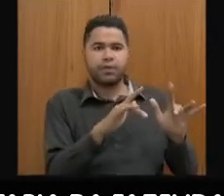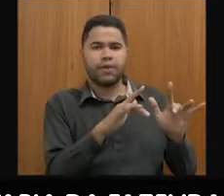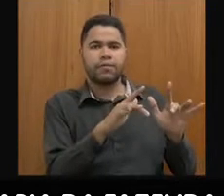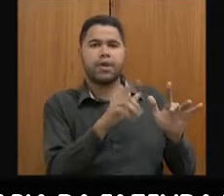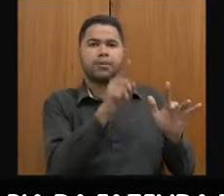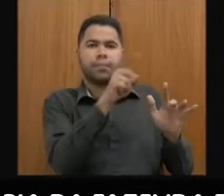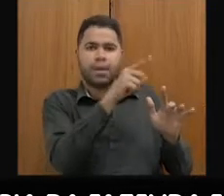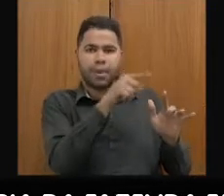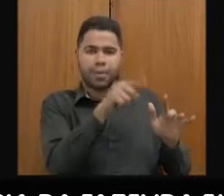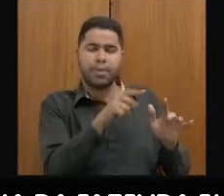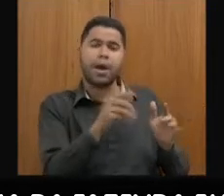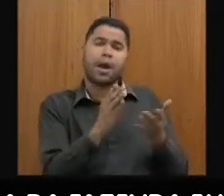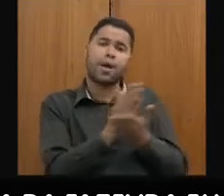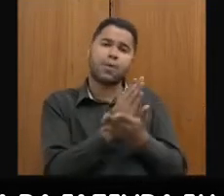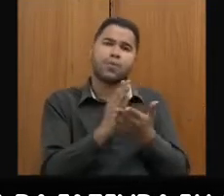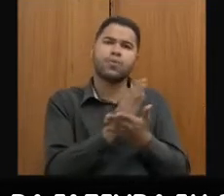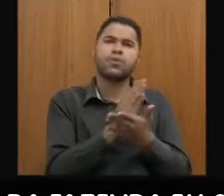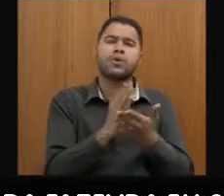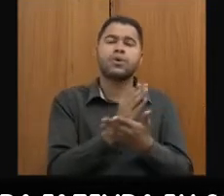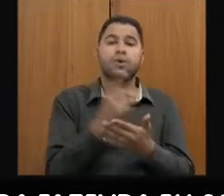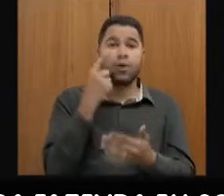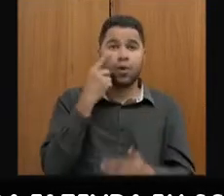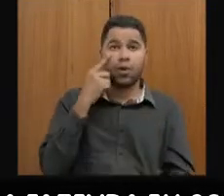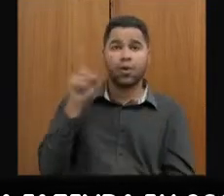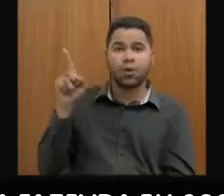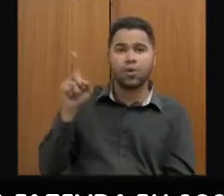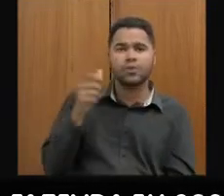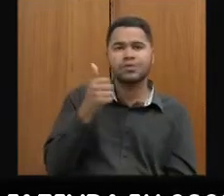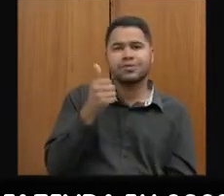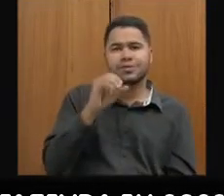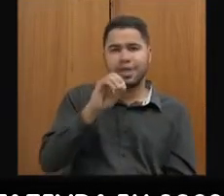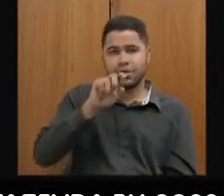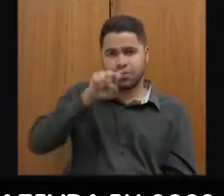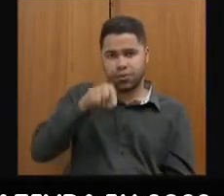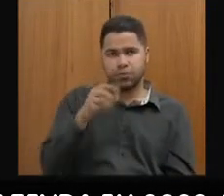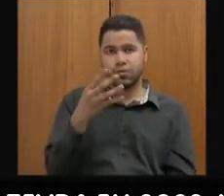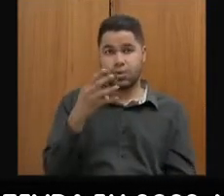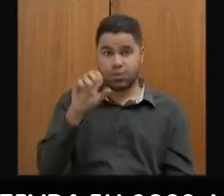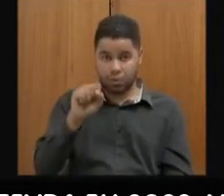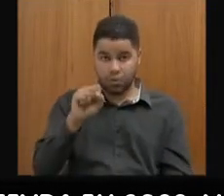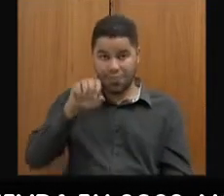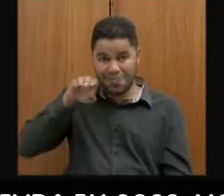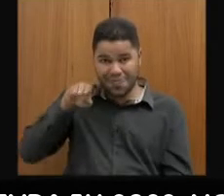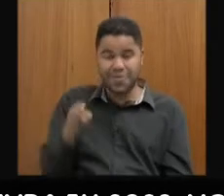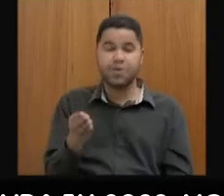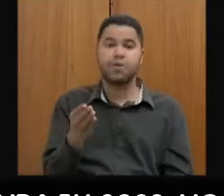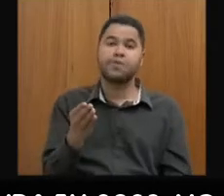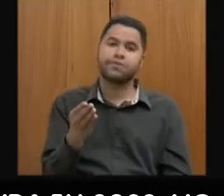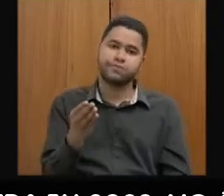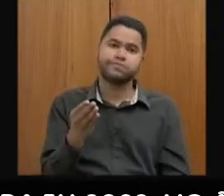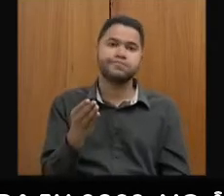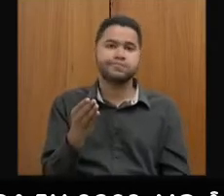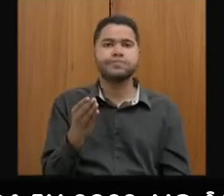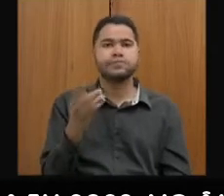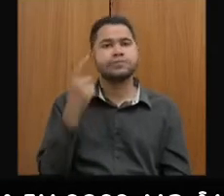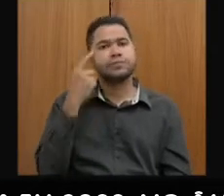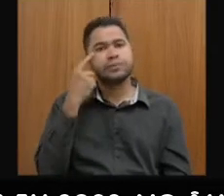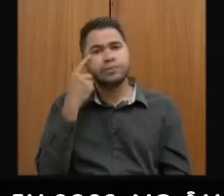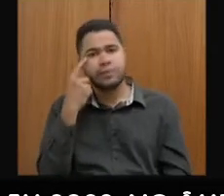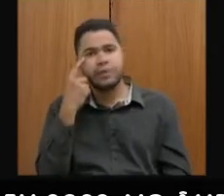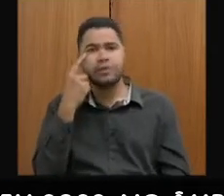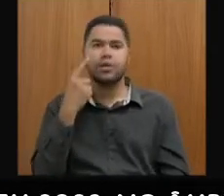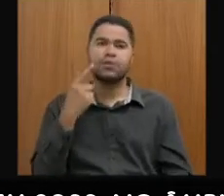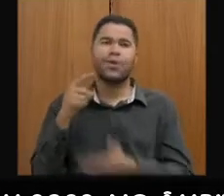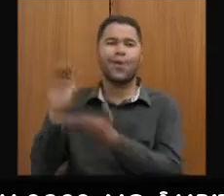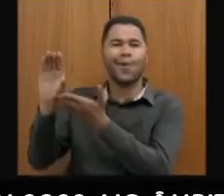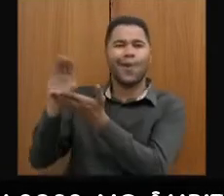Aqui a gente desconsidera os sete... Se a gente colocar os 10,48 bilhões, isso é considerando os recursos da Vale, que